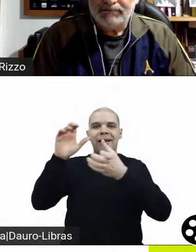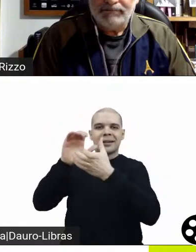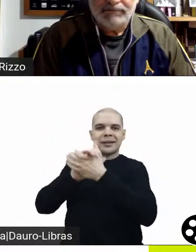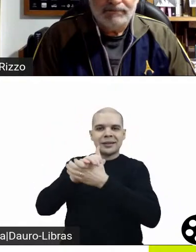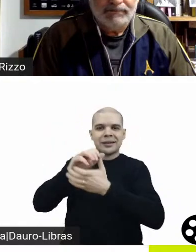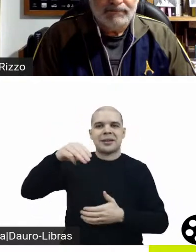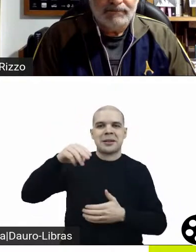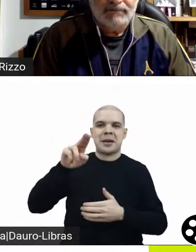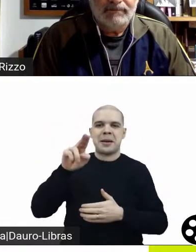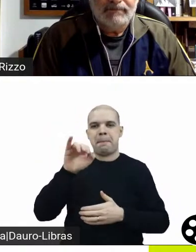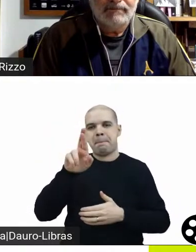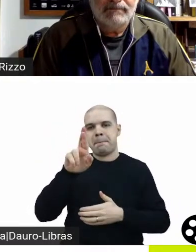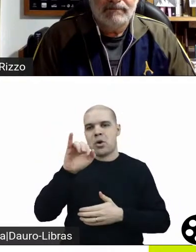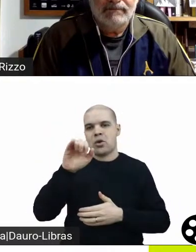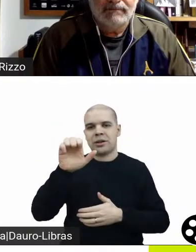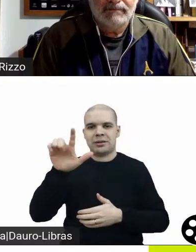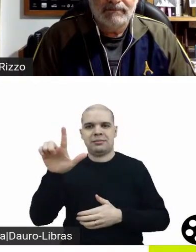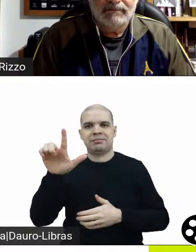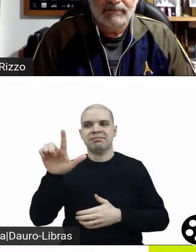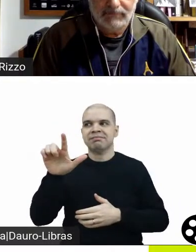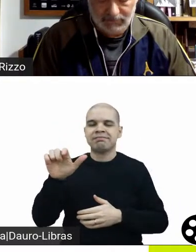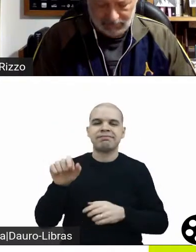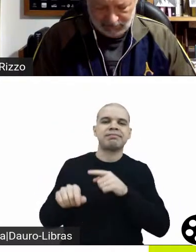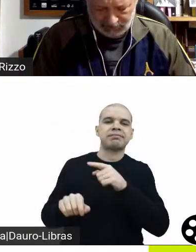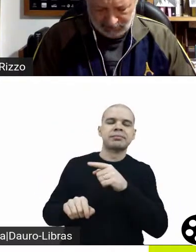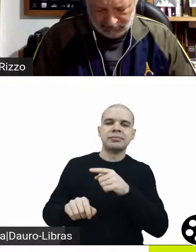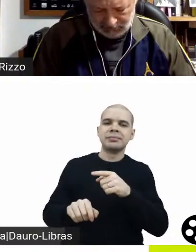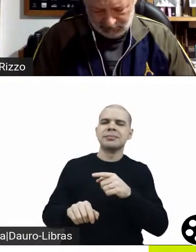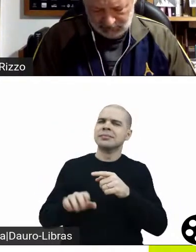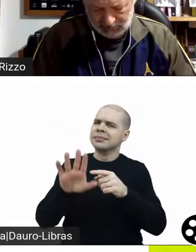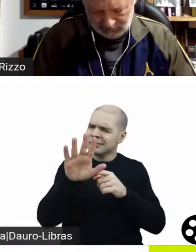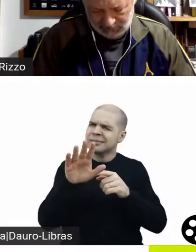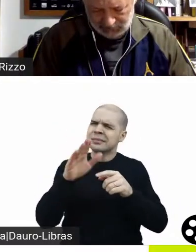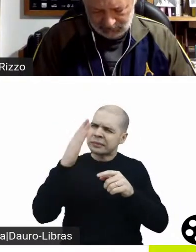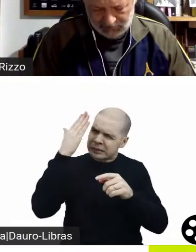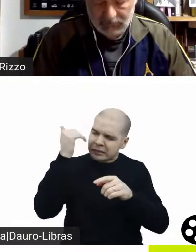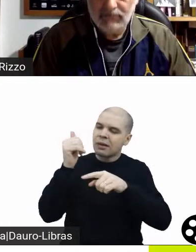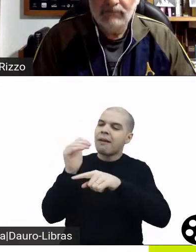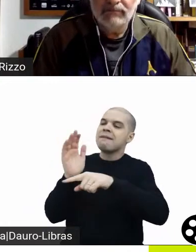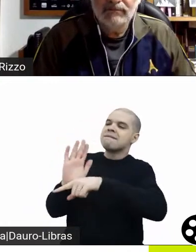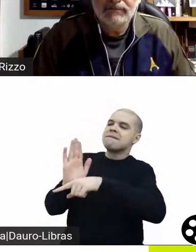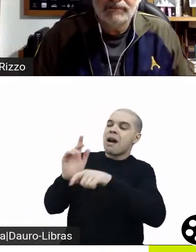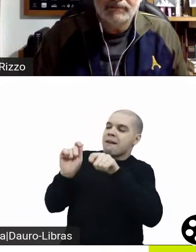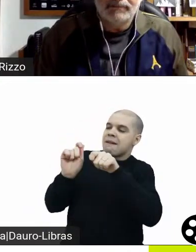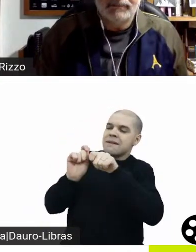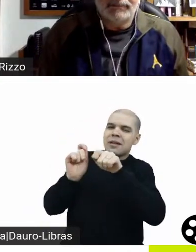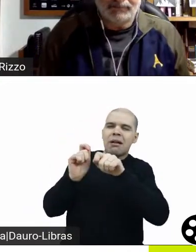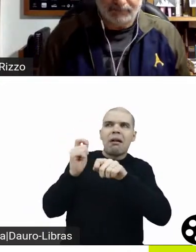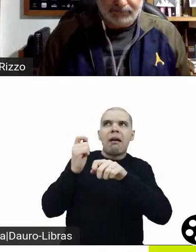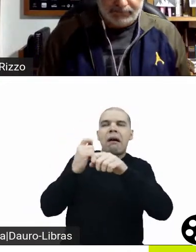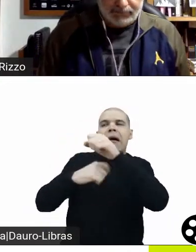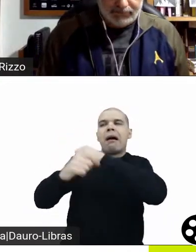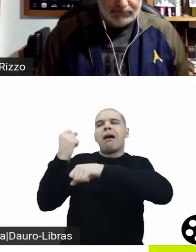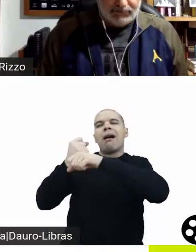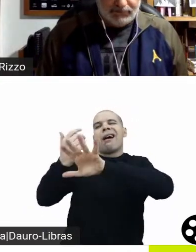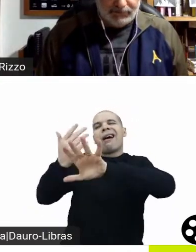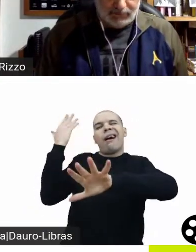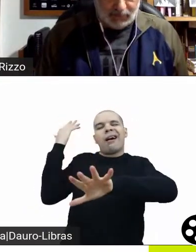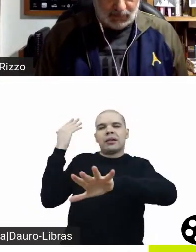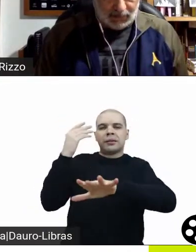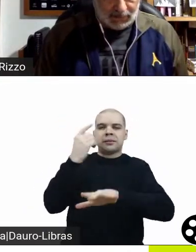filme, né? Porque ele foi, é um filme de 94, do Hogan, que é um diretor roteirista também,